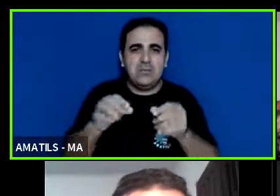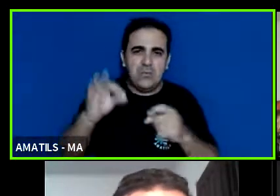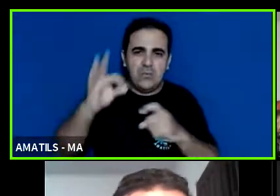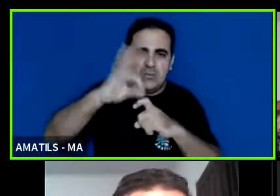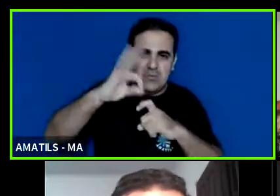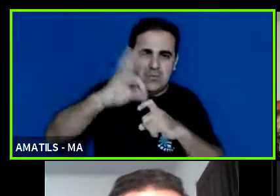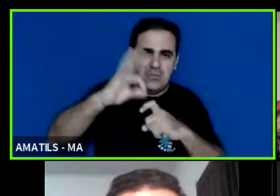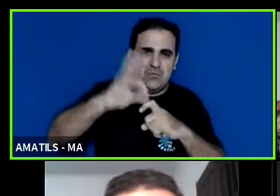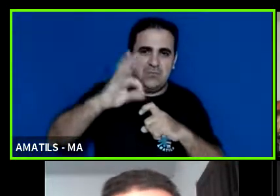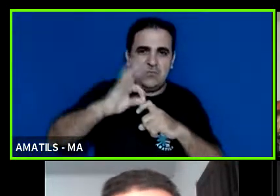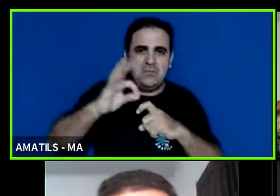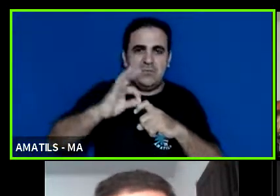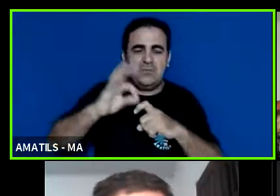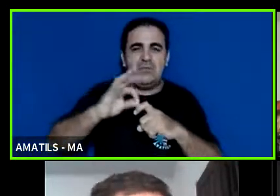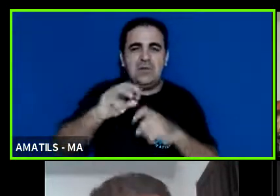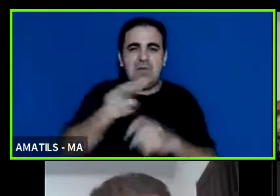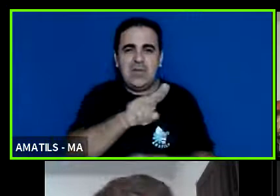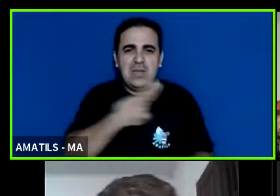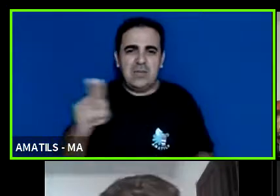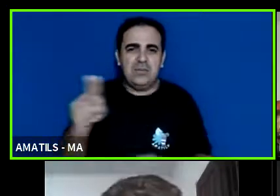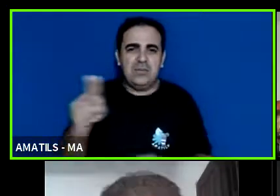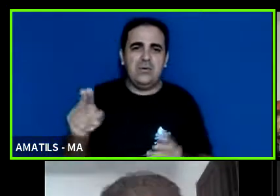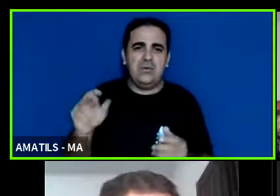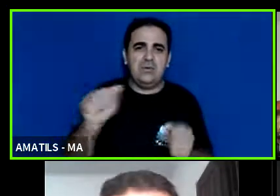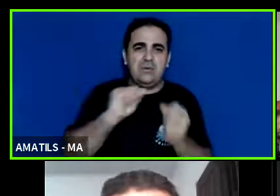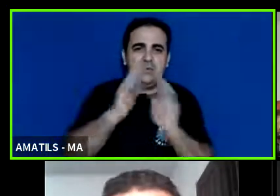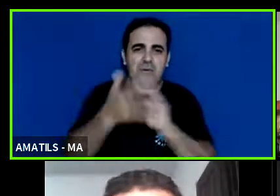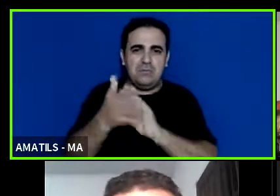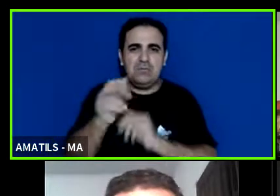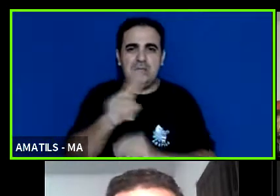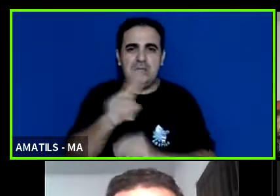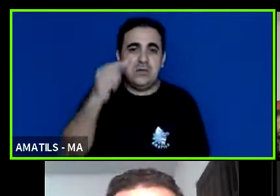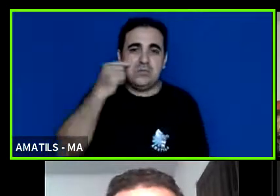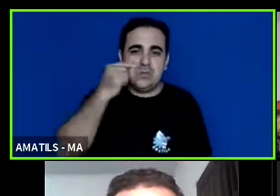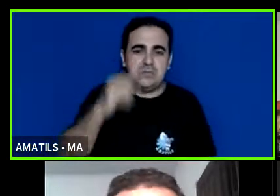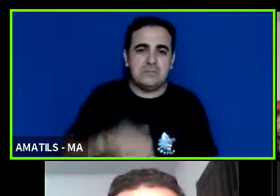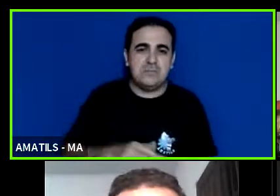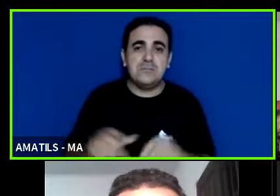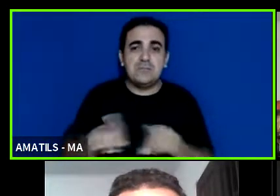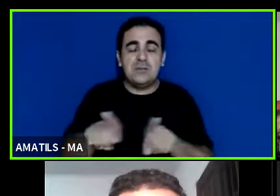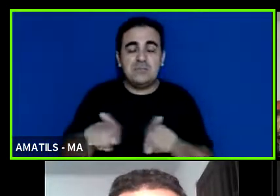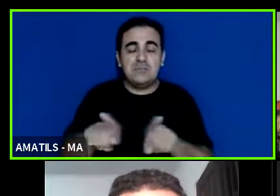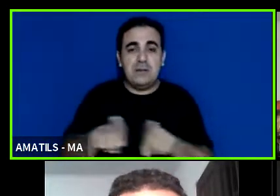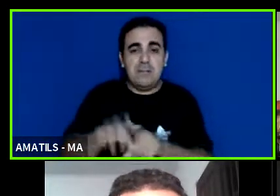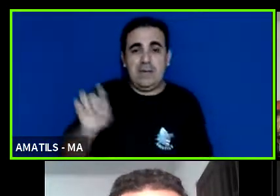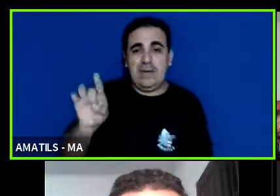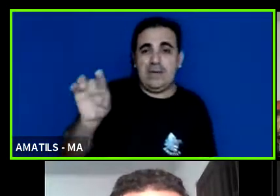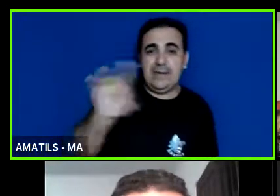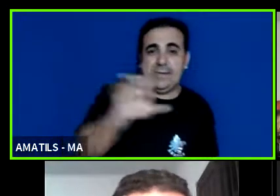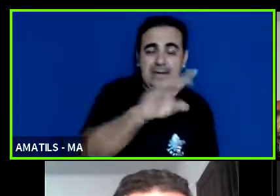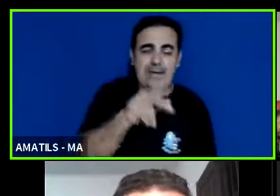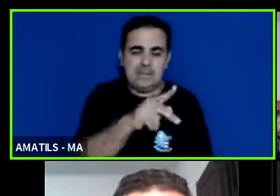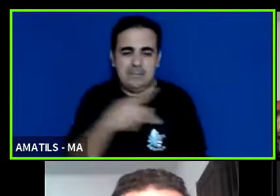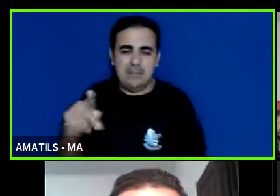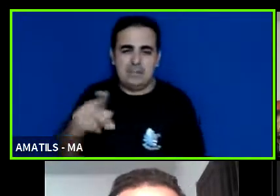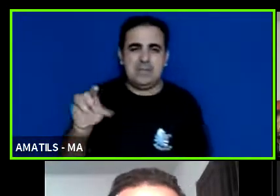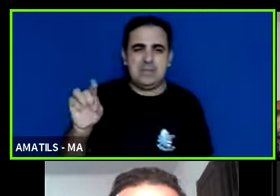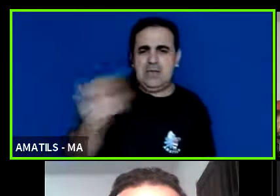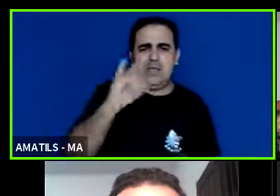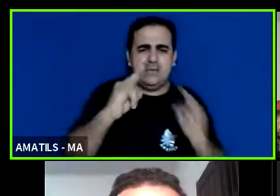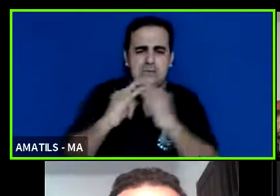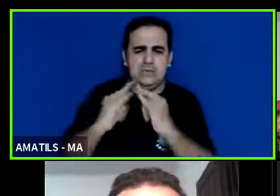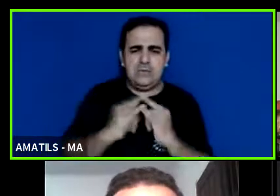a Matheus em nome da Jace e agradecer cada entidade cada presidente cada presidenta que